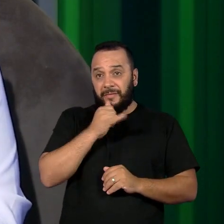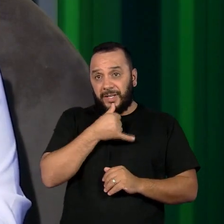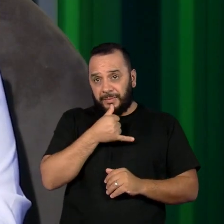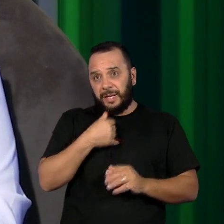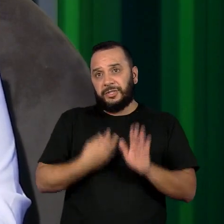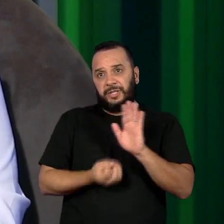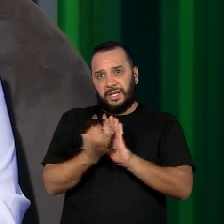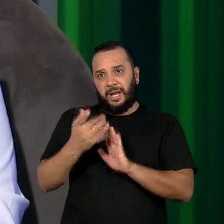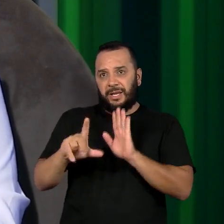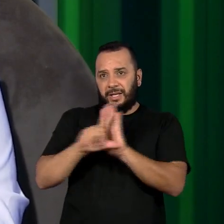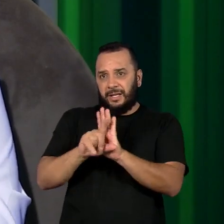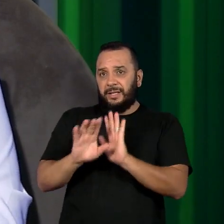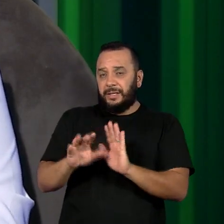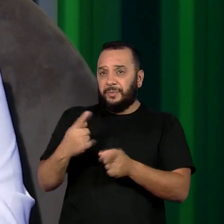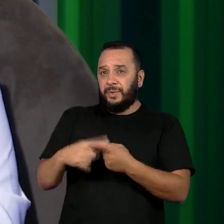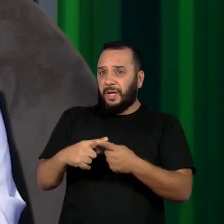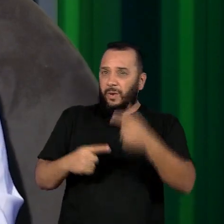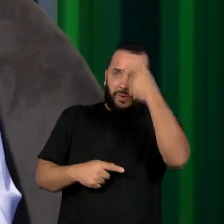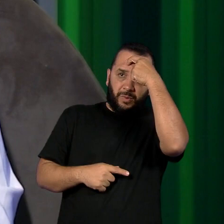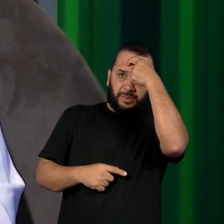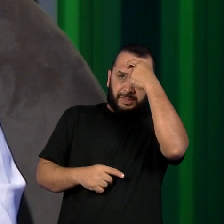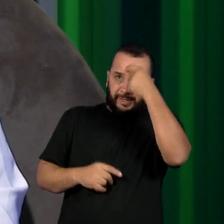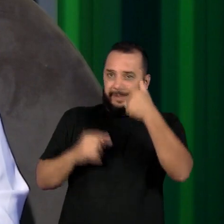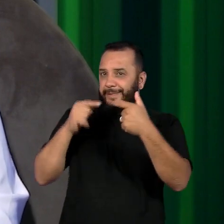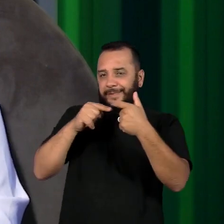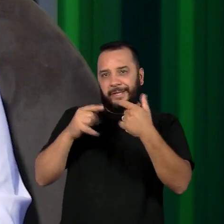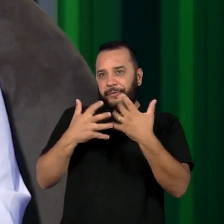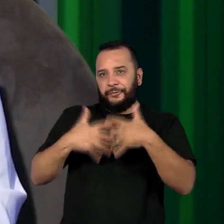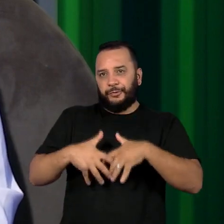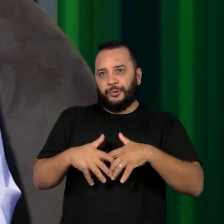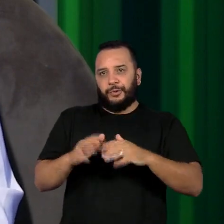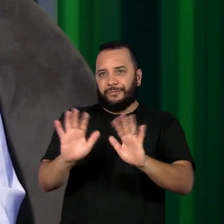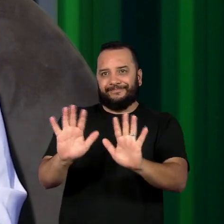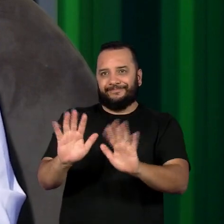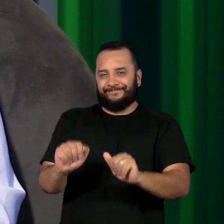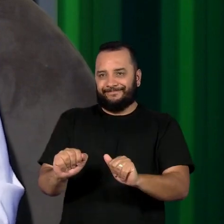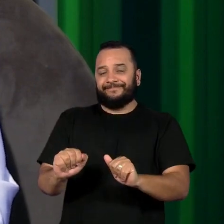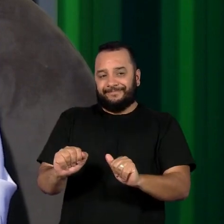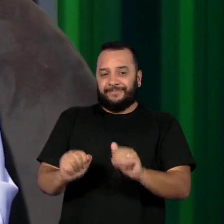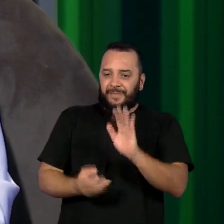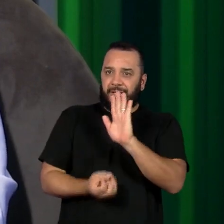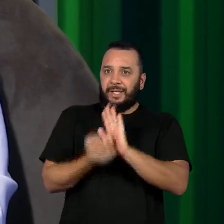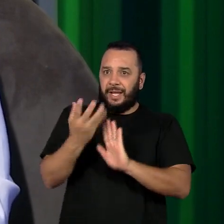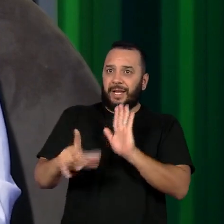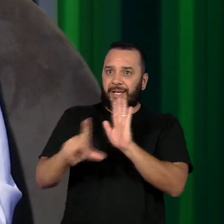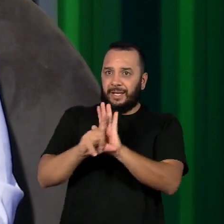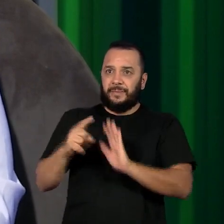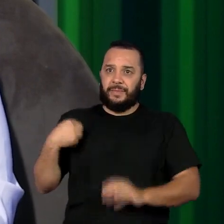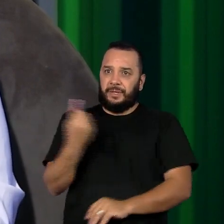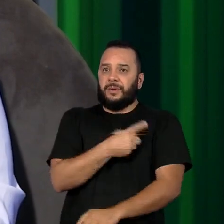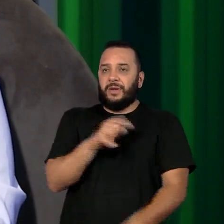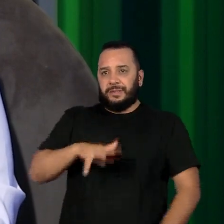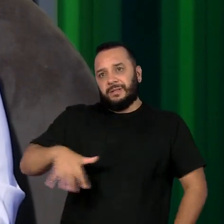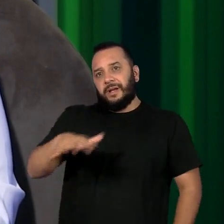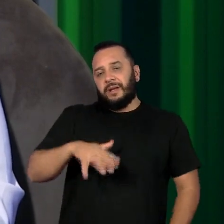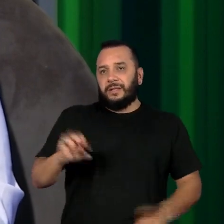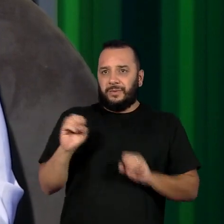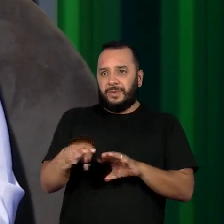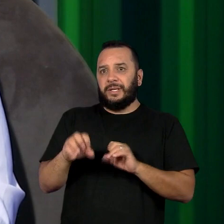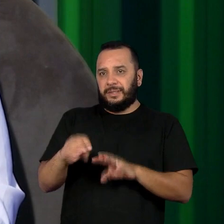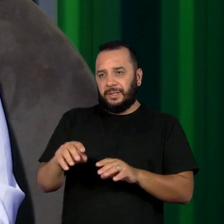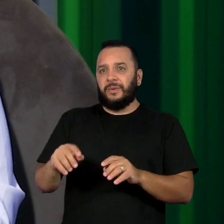consciência somente não foi suficiente aí. Instituir a lei para nós na educação, traz a